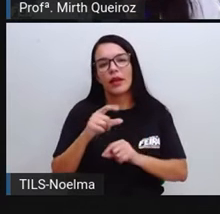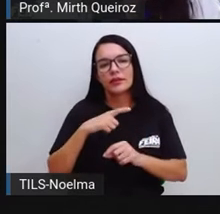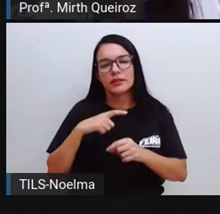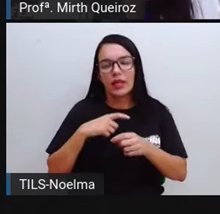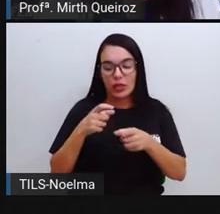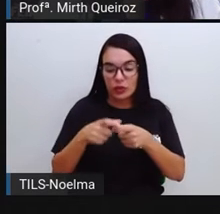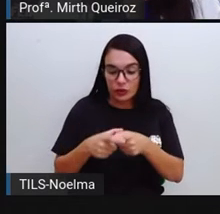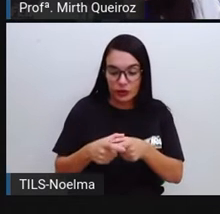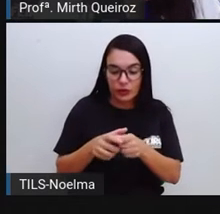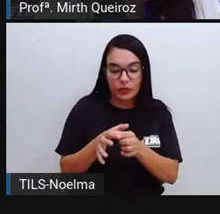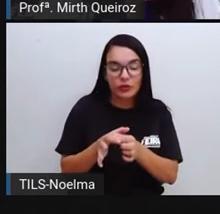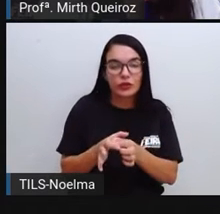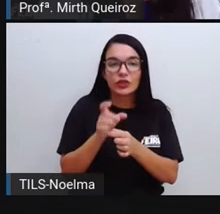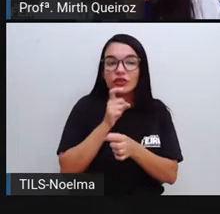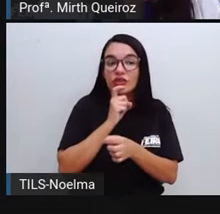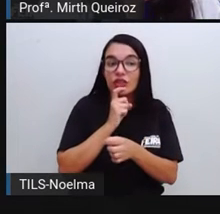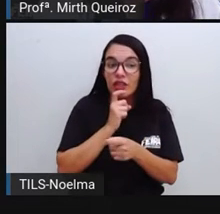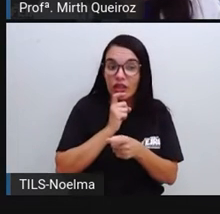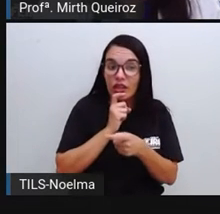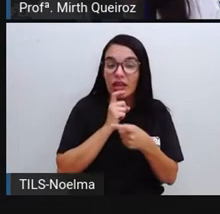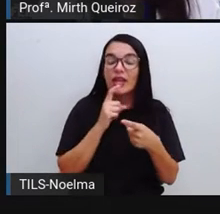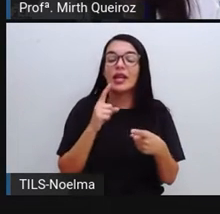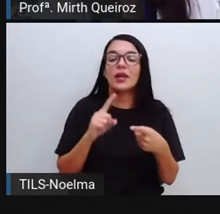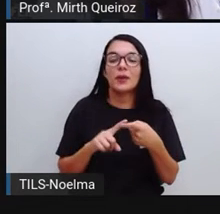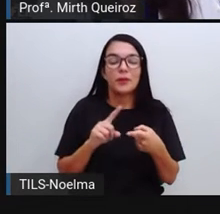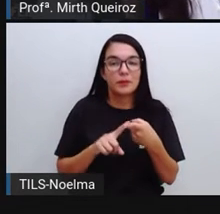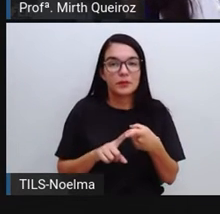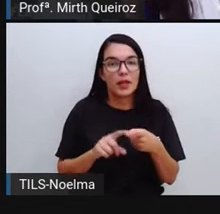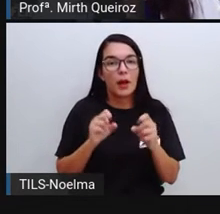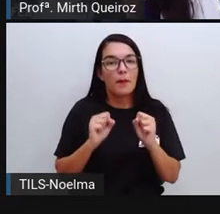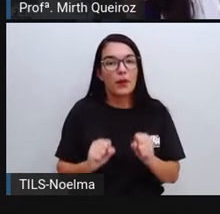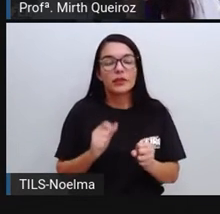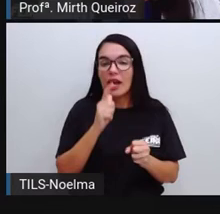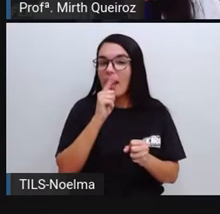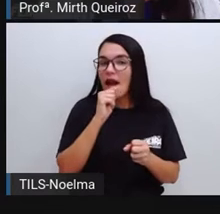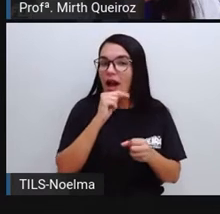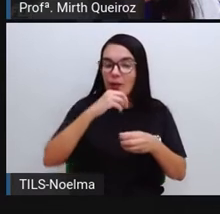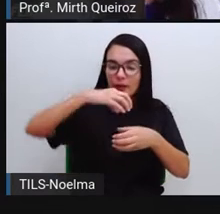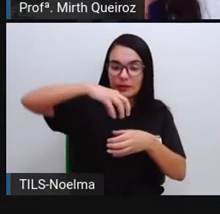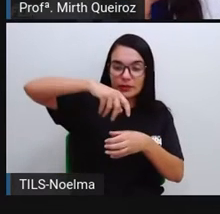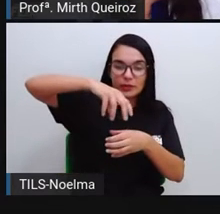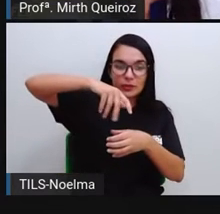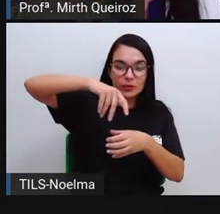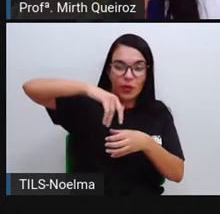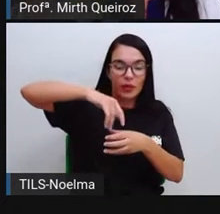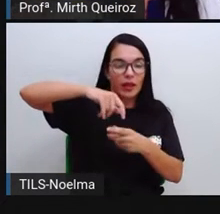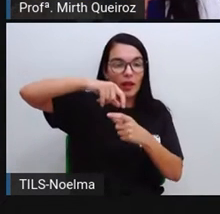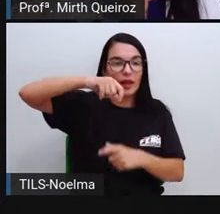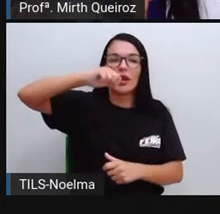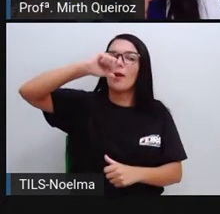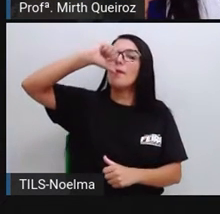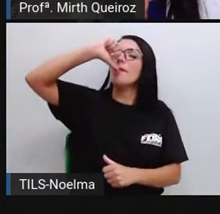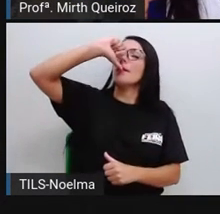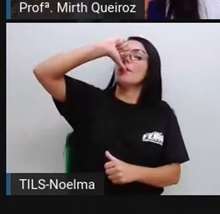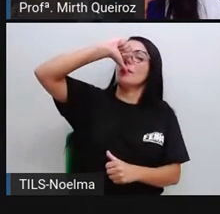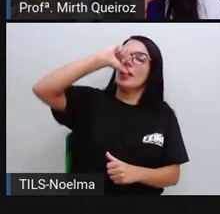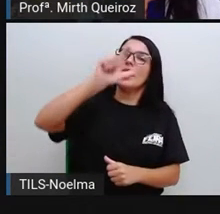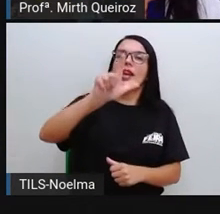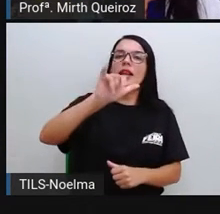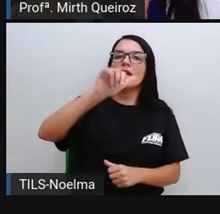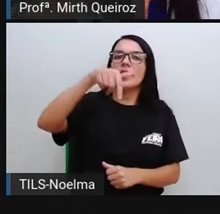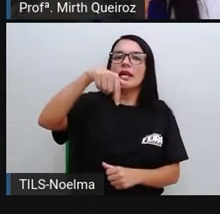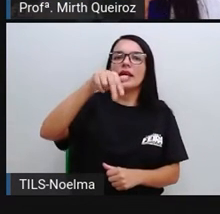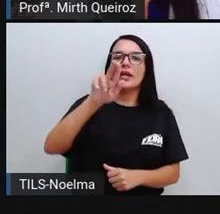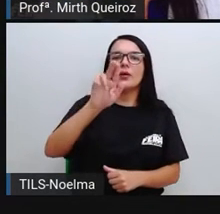cubinho de gelo que a gente encontra no congelador, né? No estado líquido, que é essa água que a gente toma, está no estado